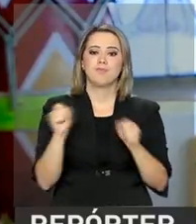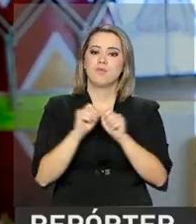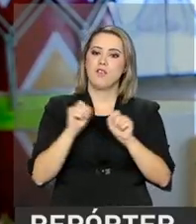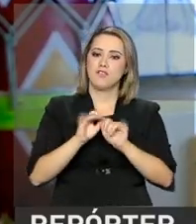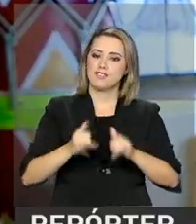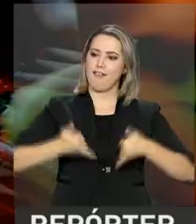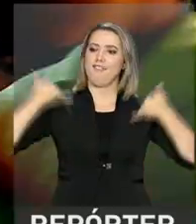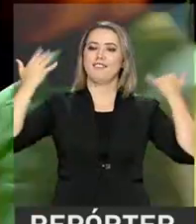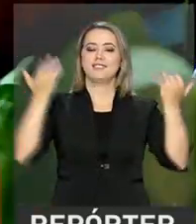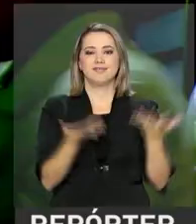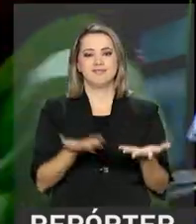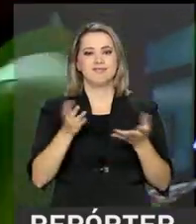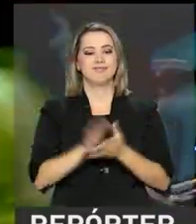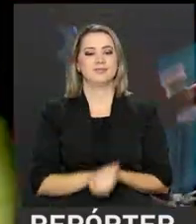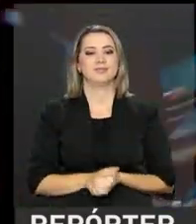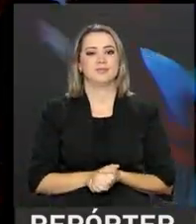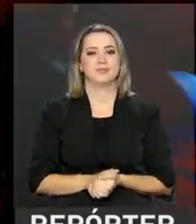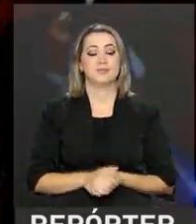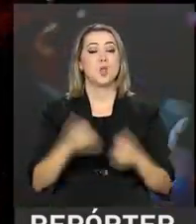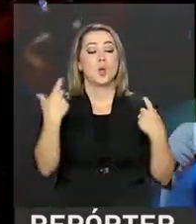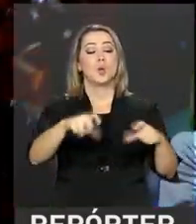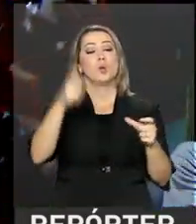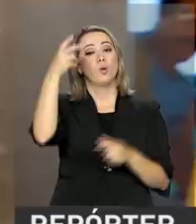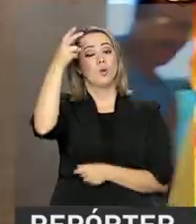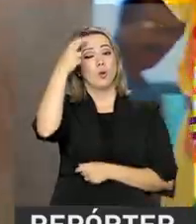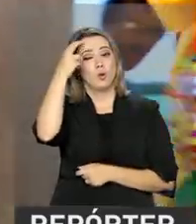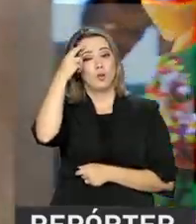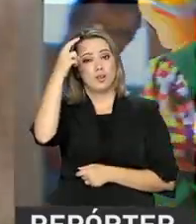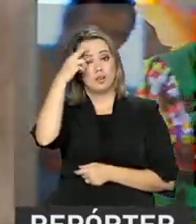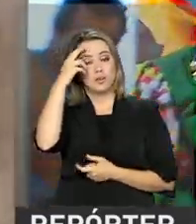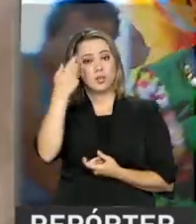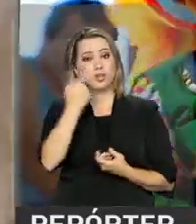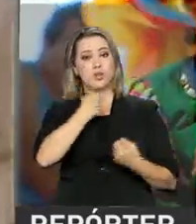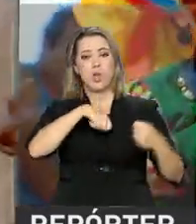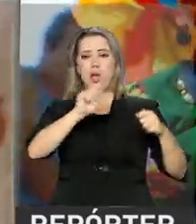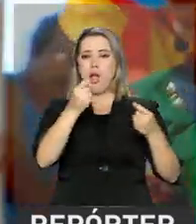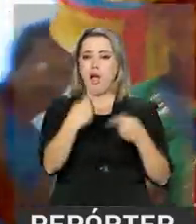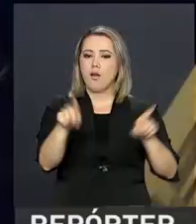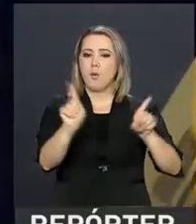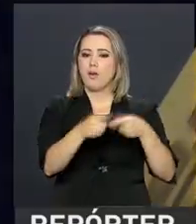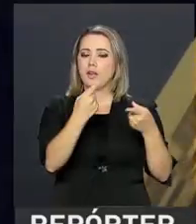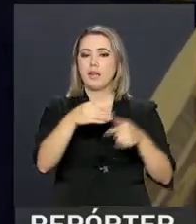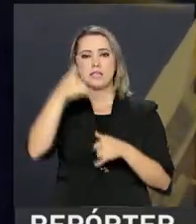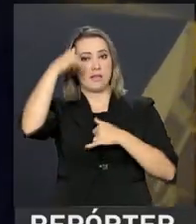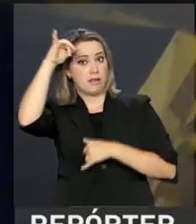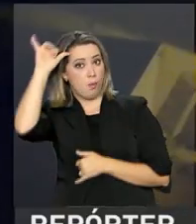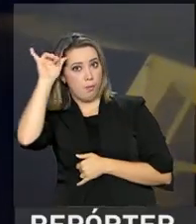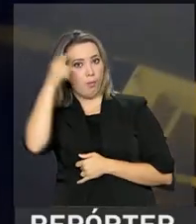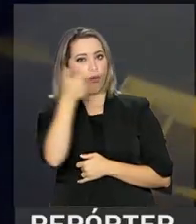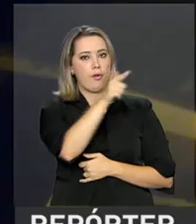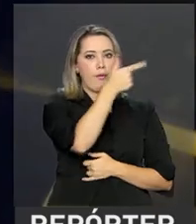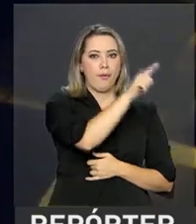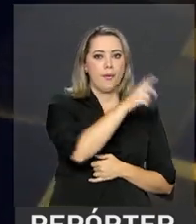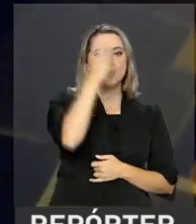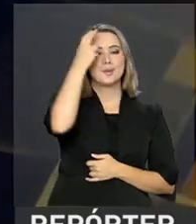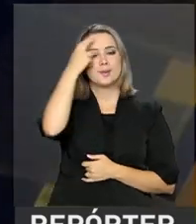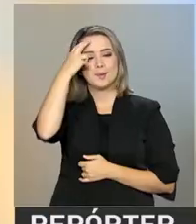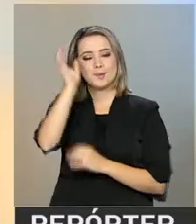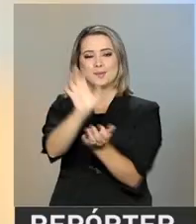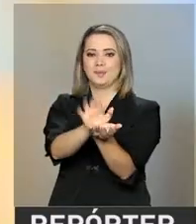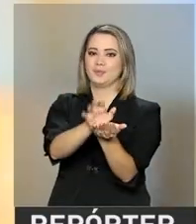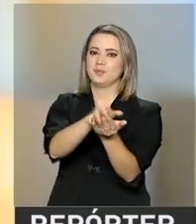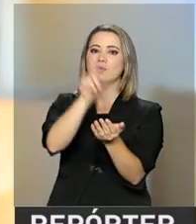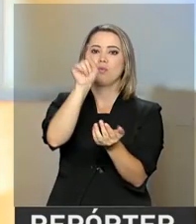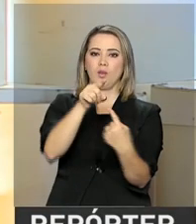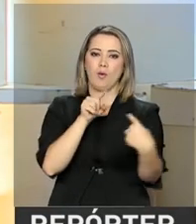a manifestação. No ponto de cultura Orquestra Sertão, em Arco Verde, o boi e outras manifestações populares de Pernambuco